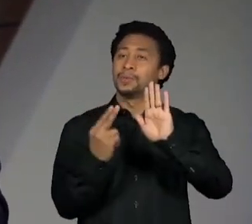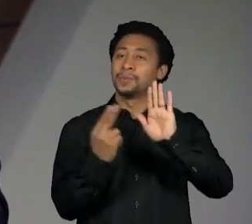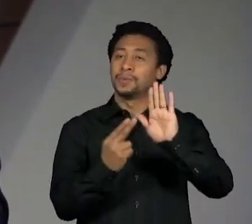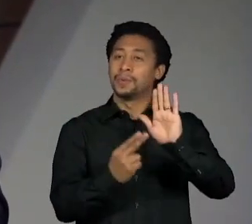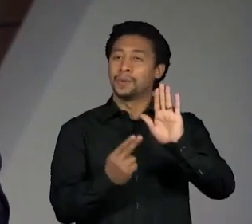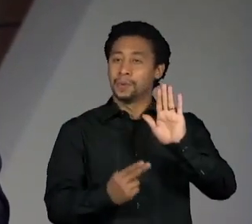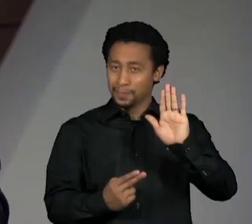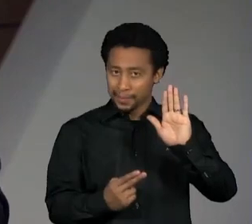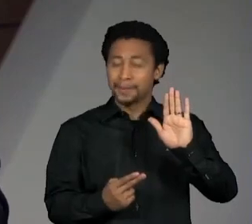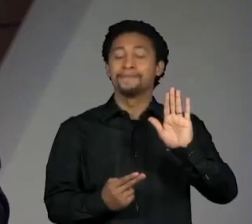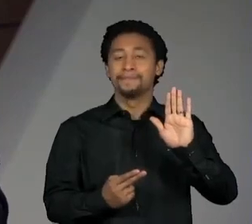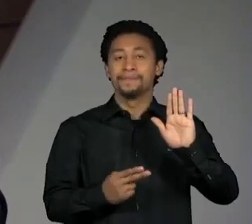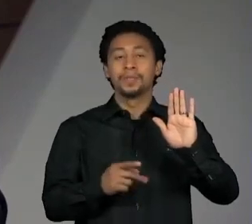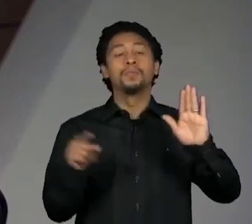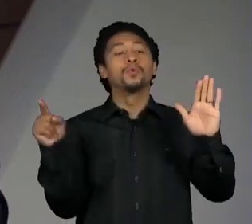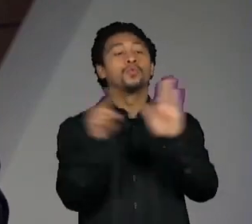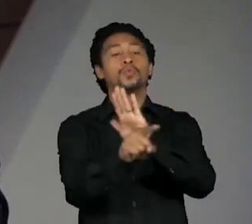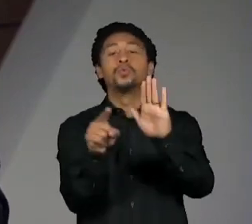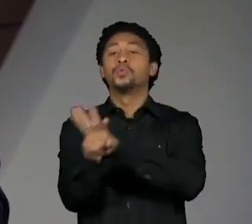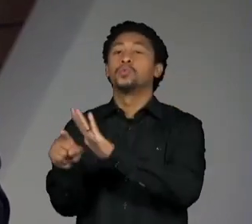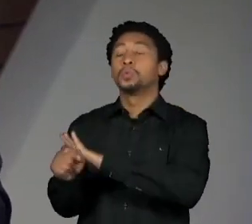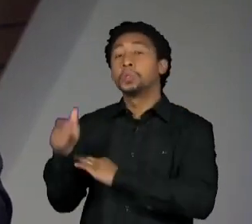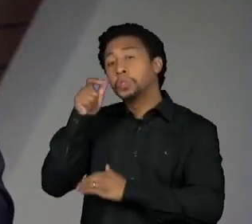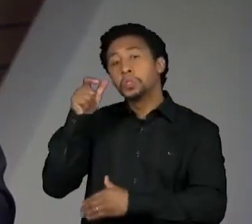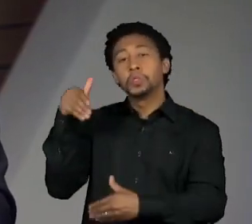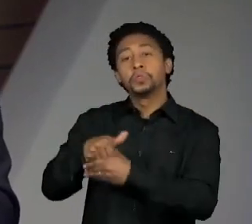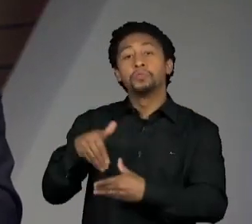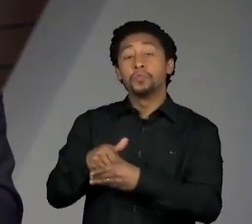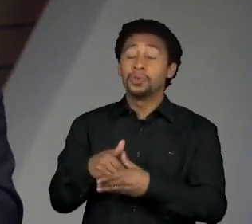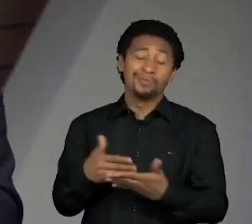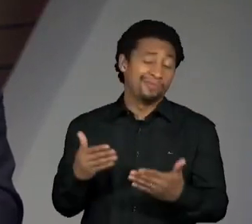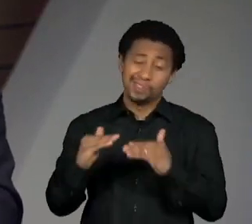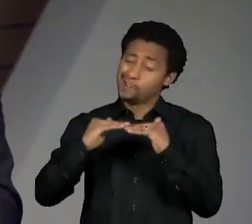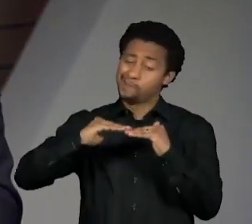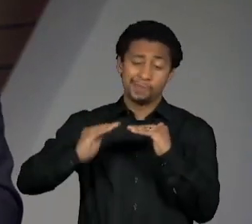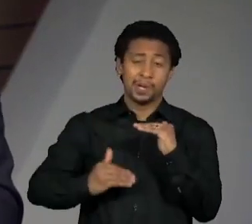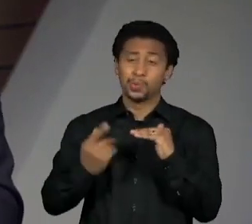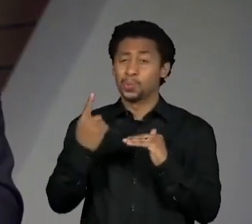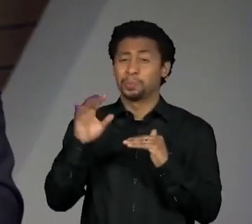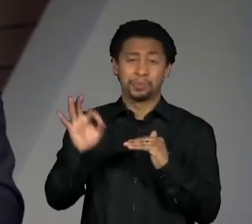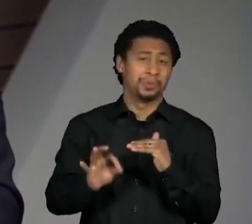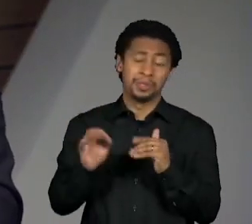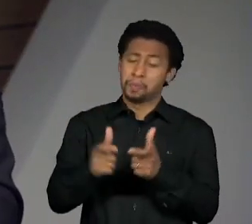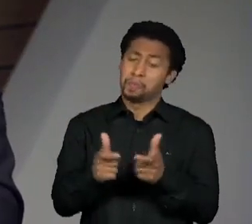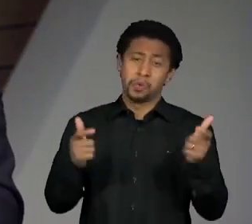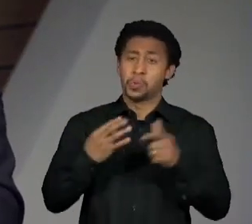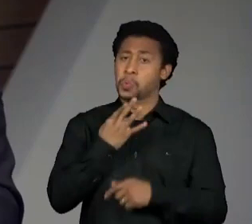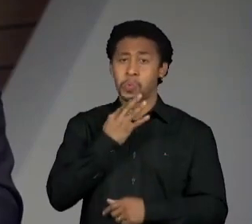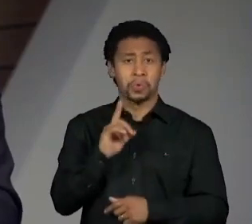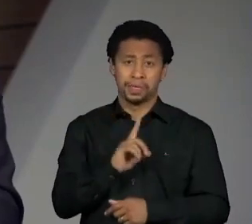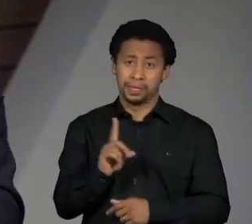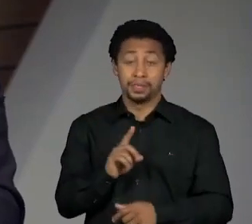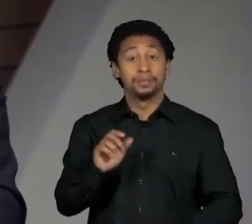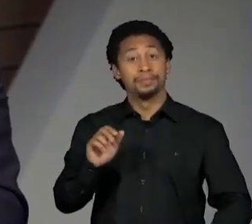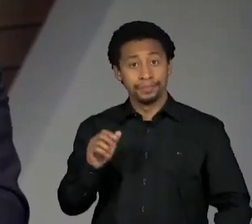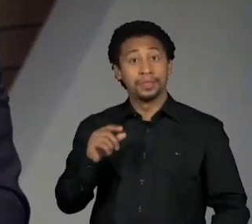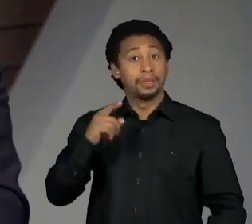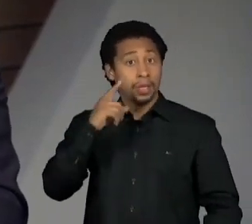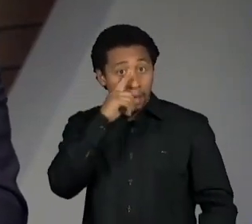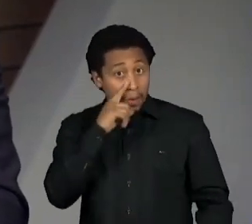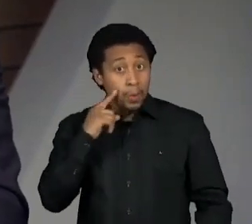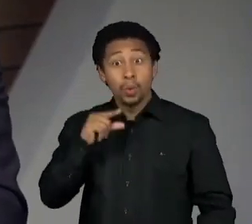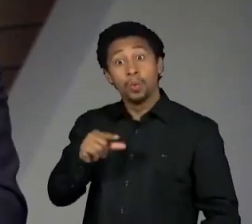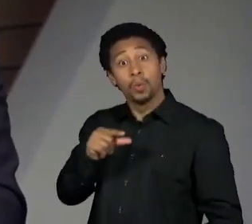aparecem nem com 1% de intenção de voto, quer dizer, são nomes muito desconhecidos. O Janones, nesse sentido, era um fenômeno, porque